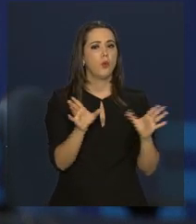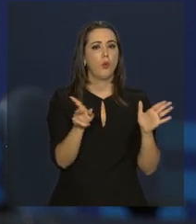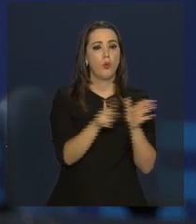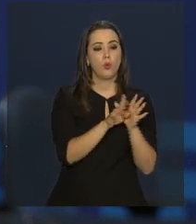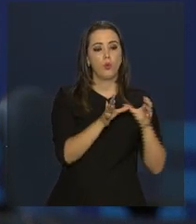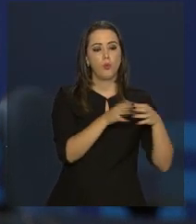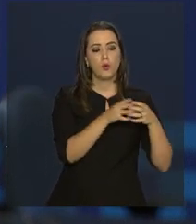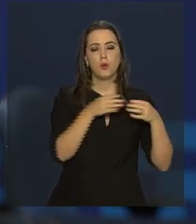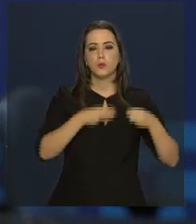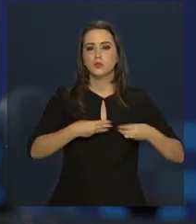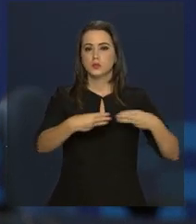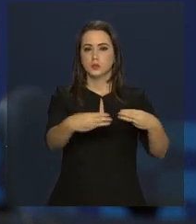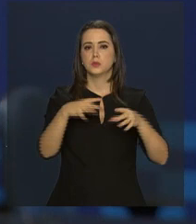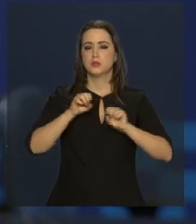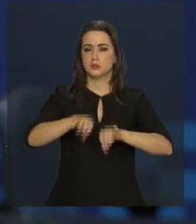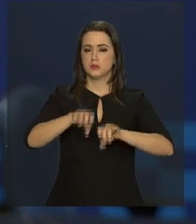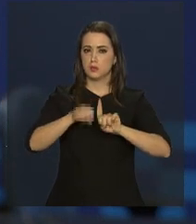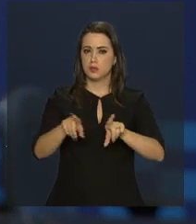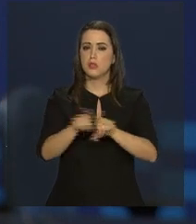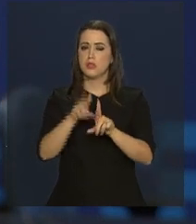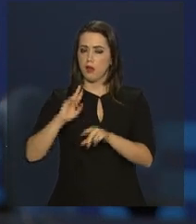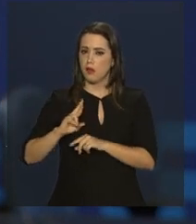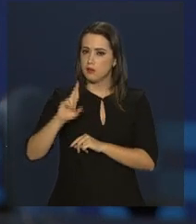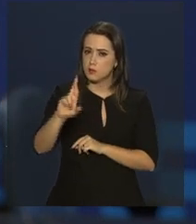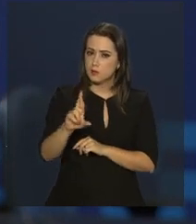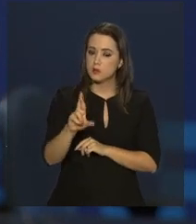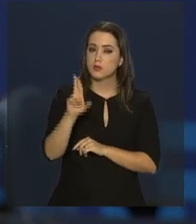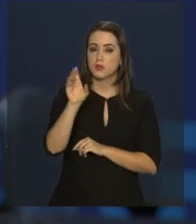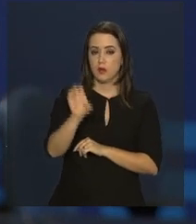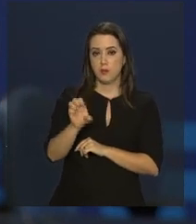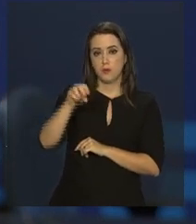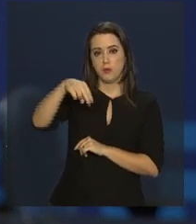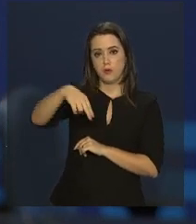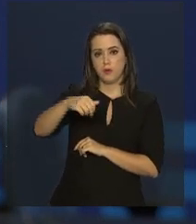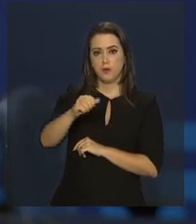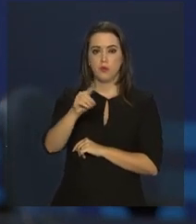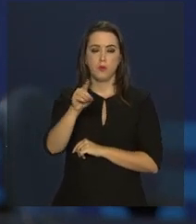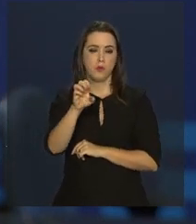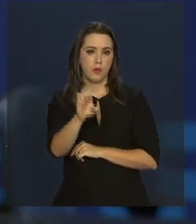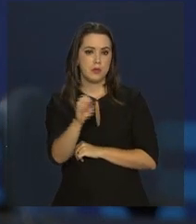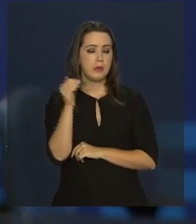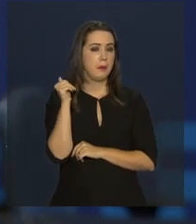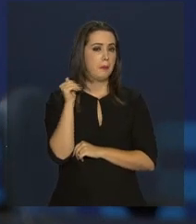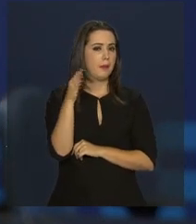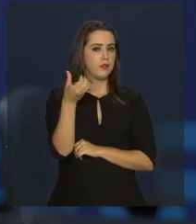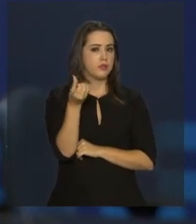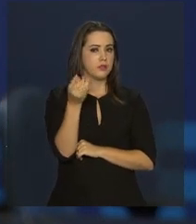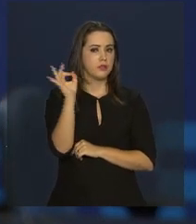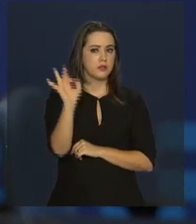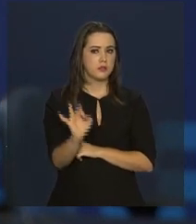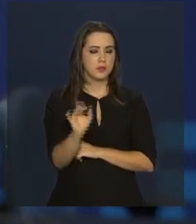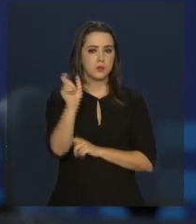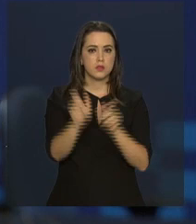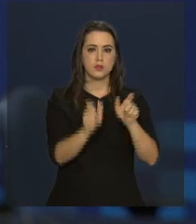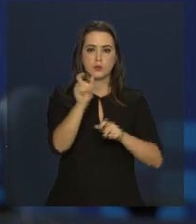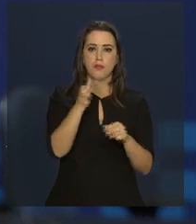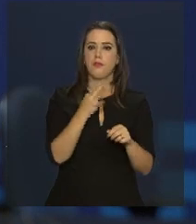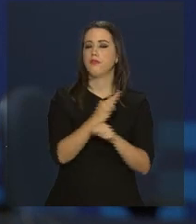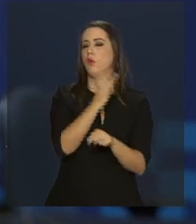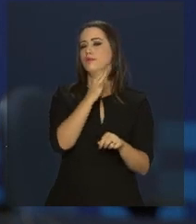vinculado ao Ministério da Educação e responsável pelo Enad, um pouco mais de 16% dos alunos